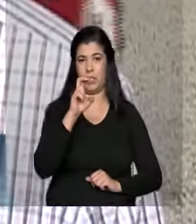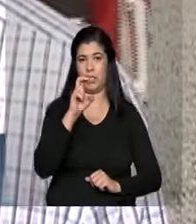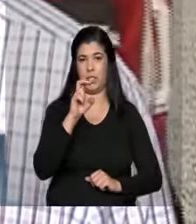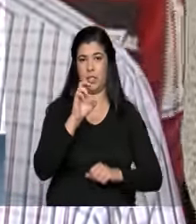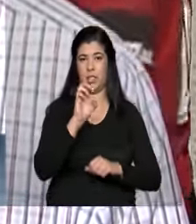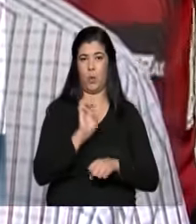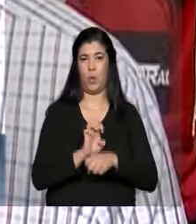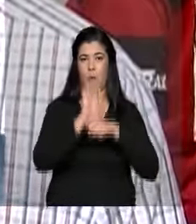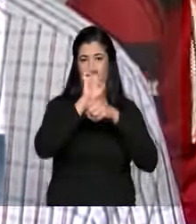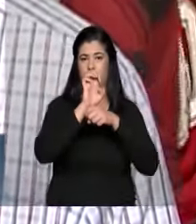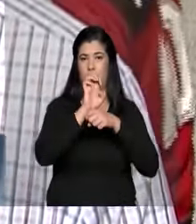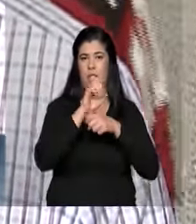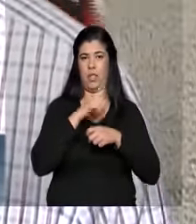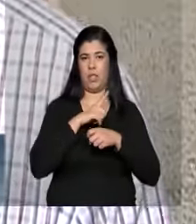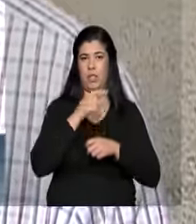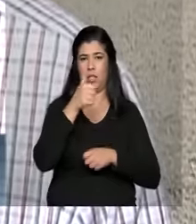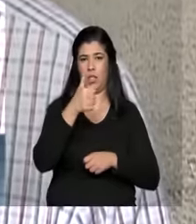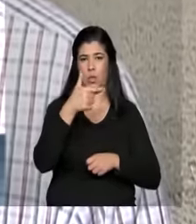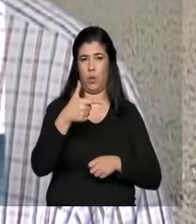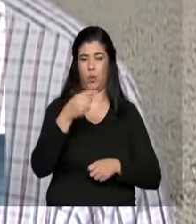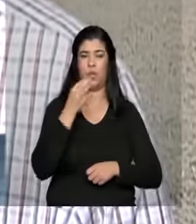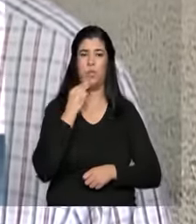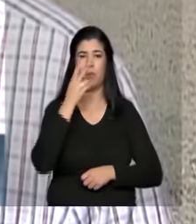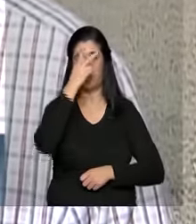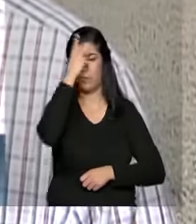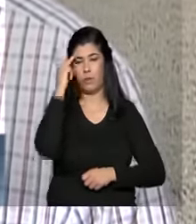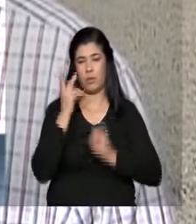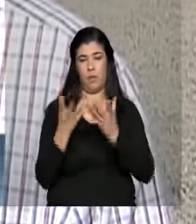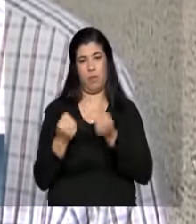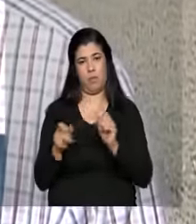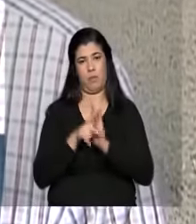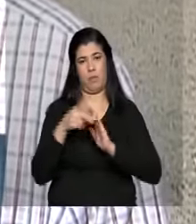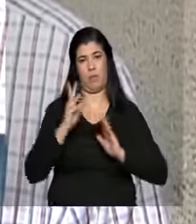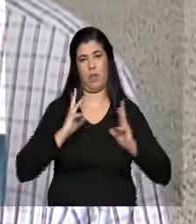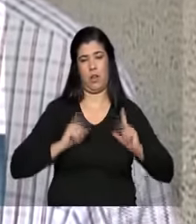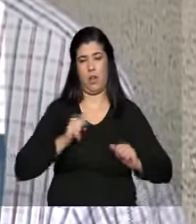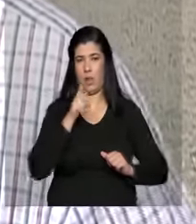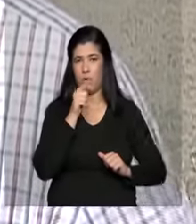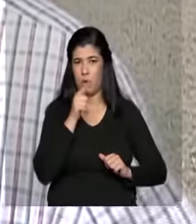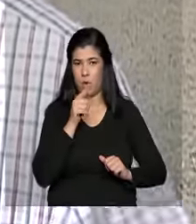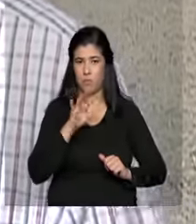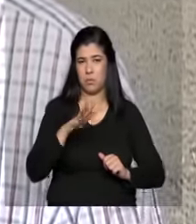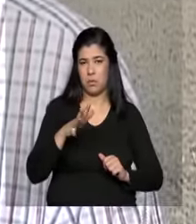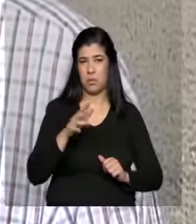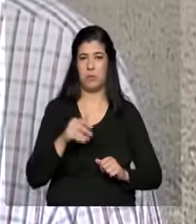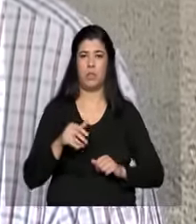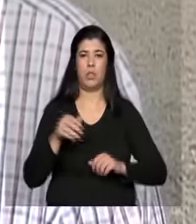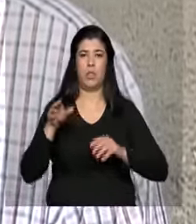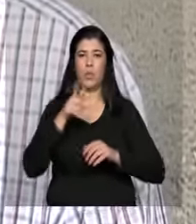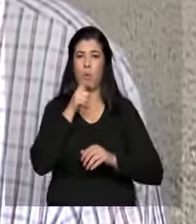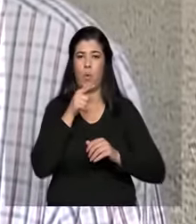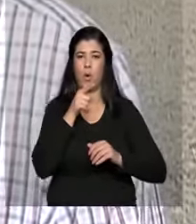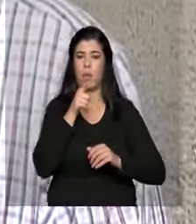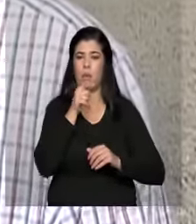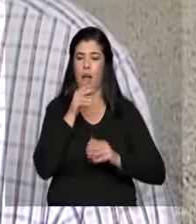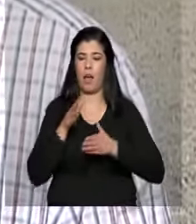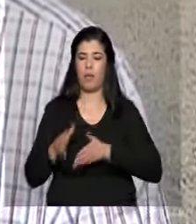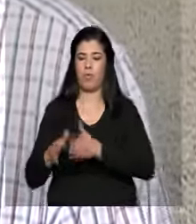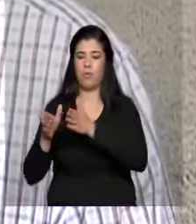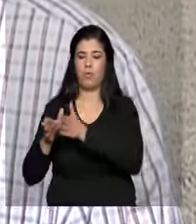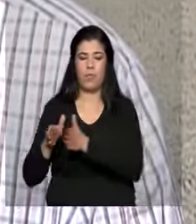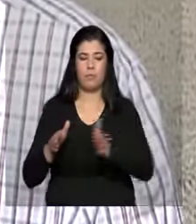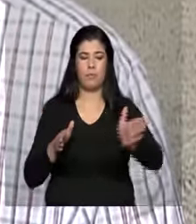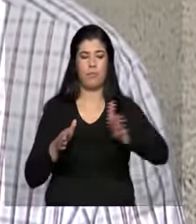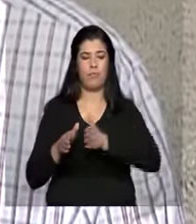com 12 milhões de pessoas que vão ser beneficiadas ao entorno de toda a transposição. Nós estamos